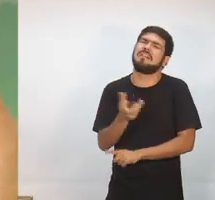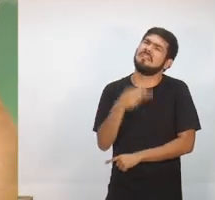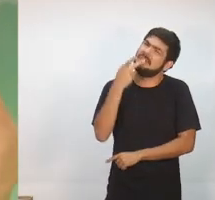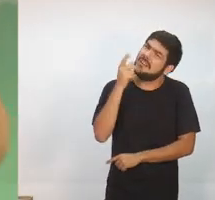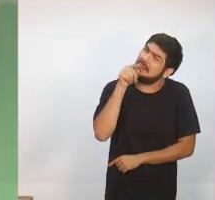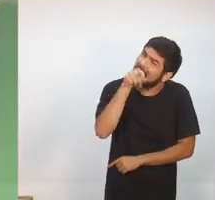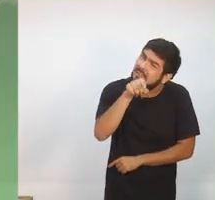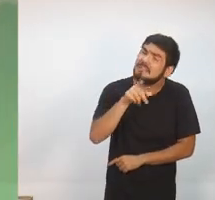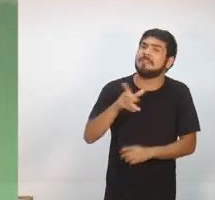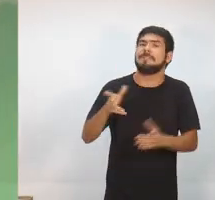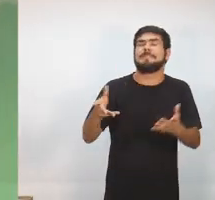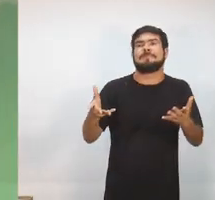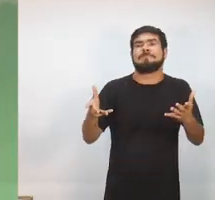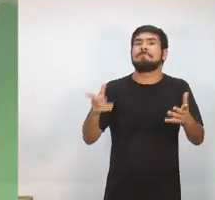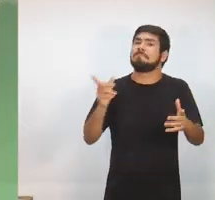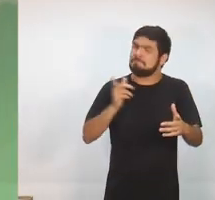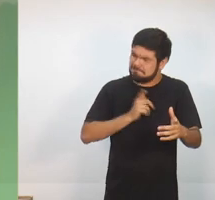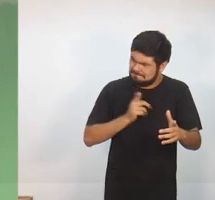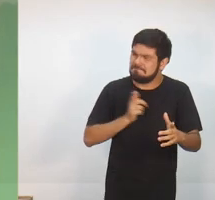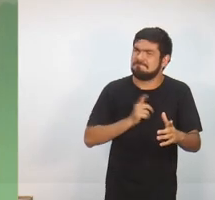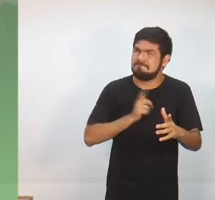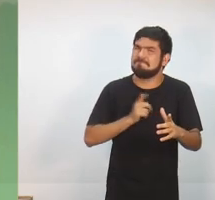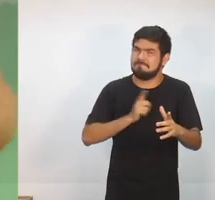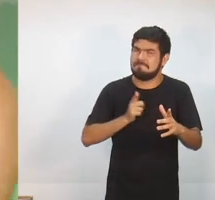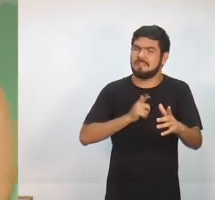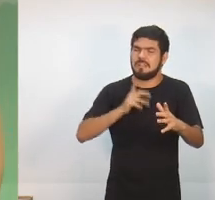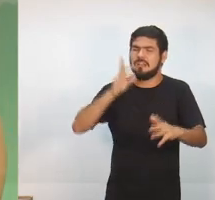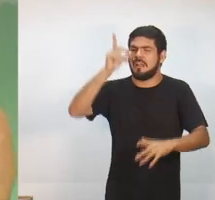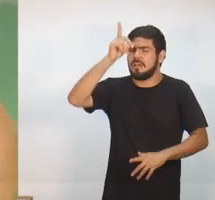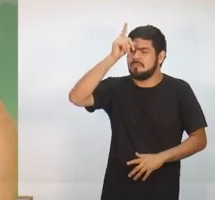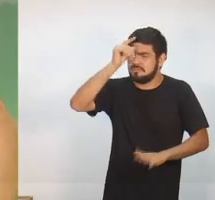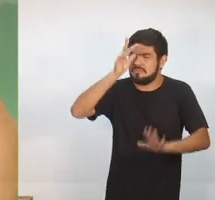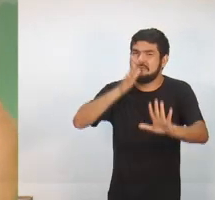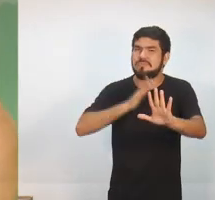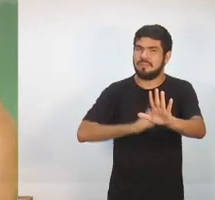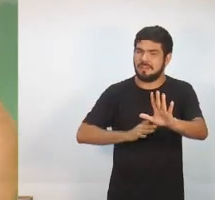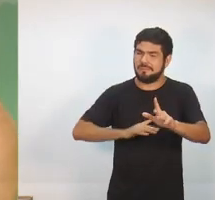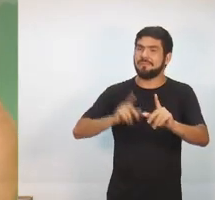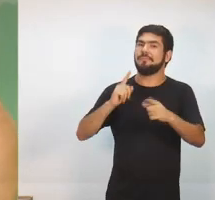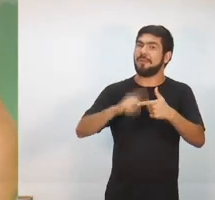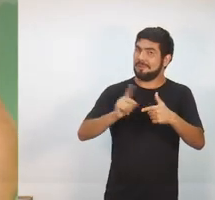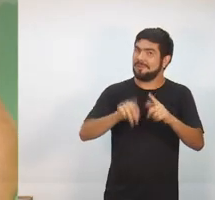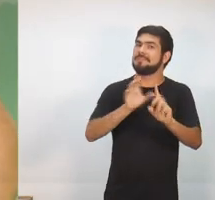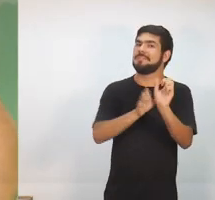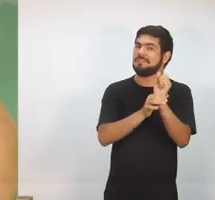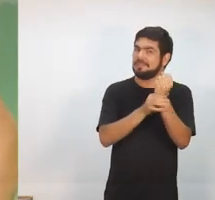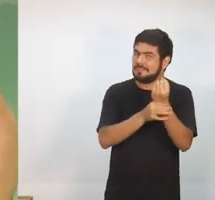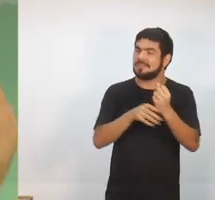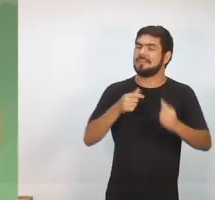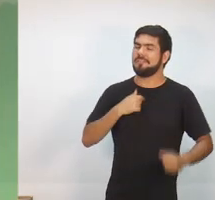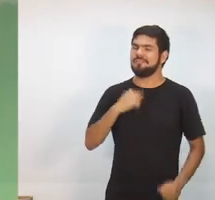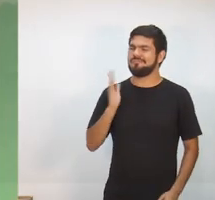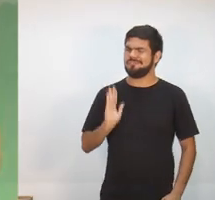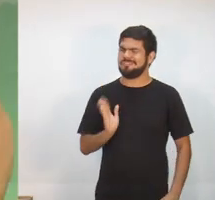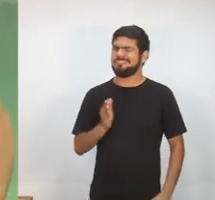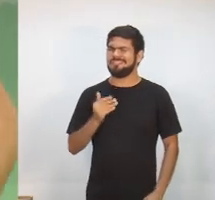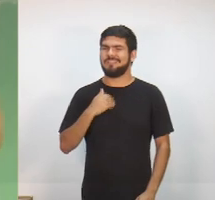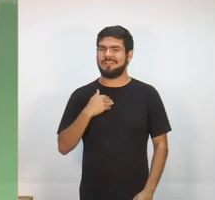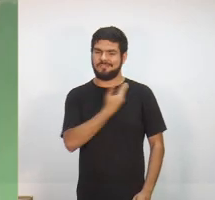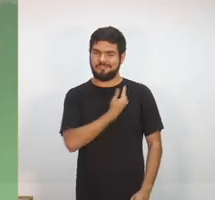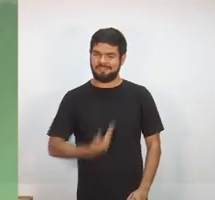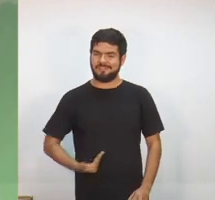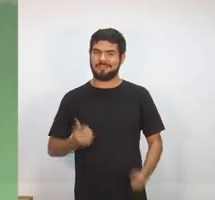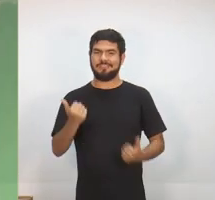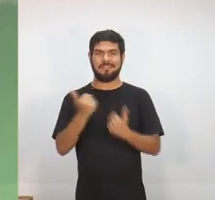uma coisa. Existe solução para o problema da segurança pública no Estado do Amazonas. Eu fui governador interino e fiz a minha parte.